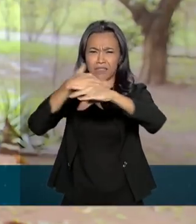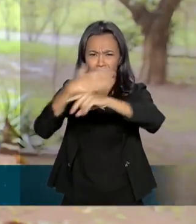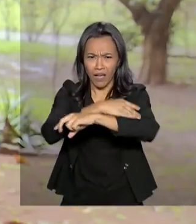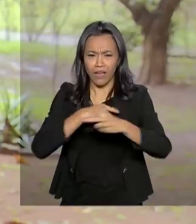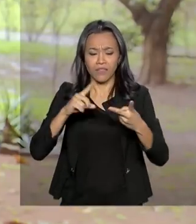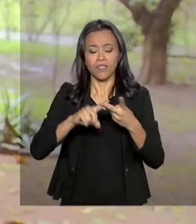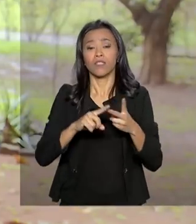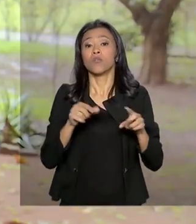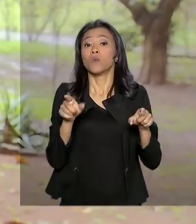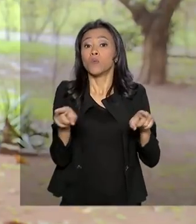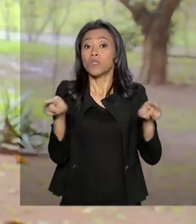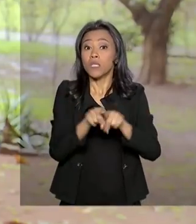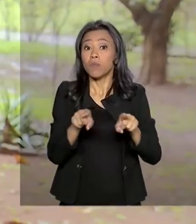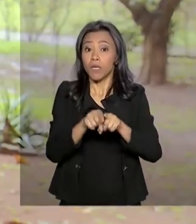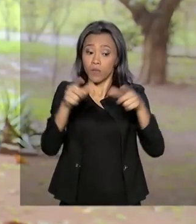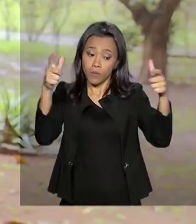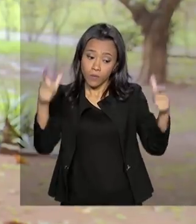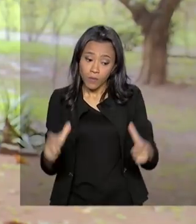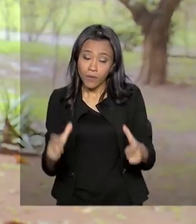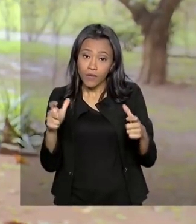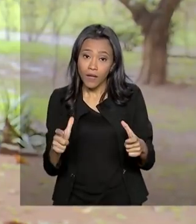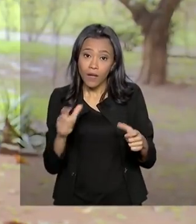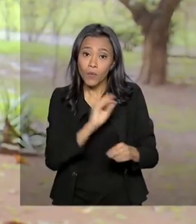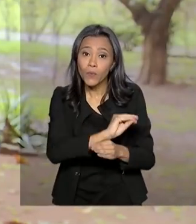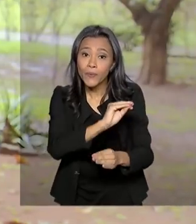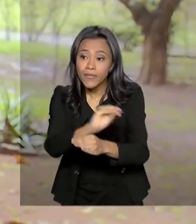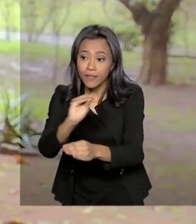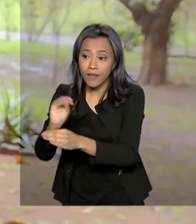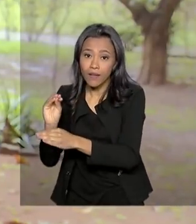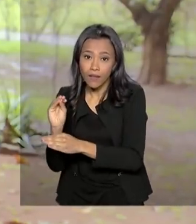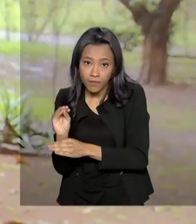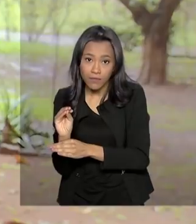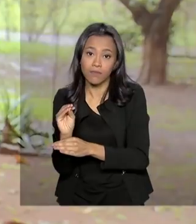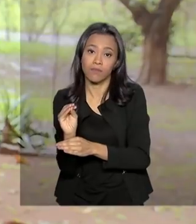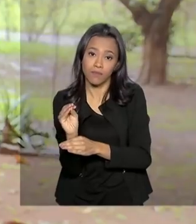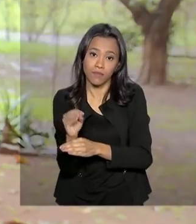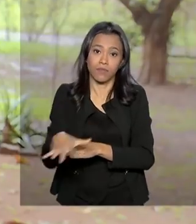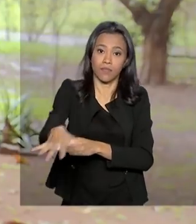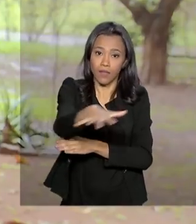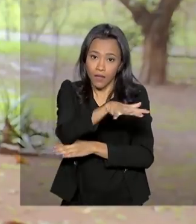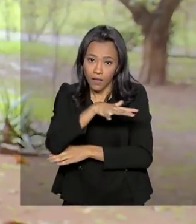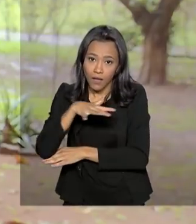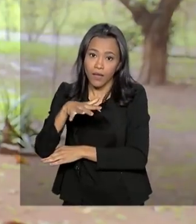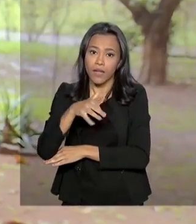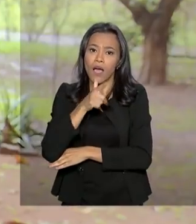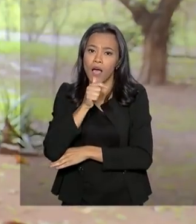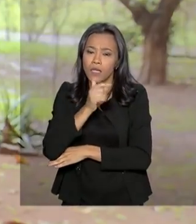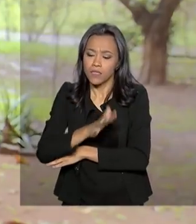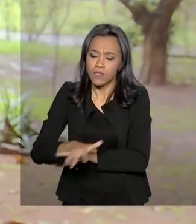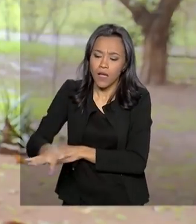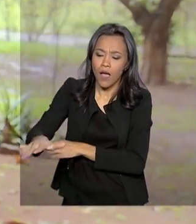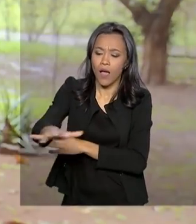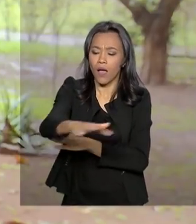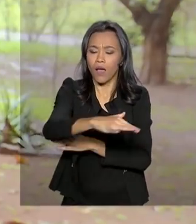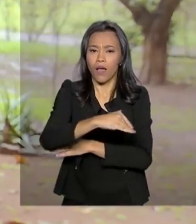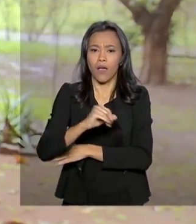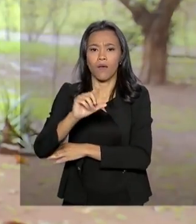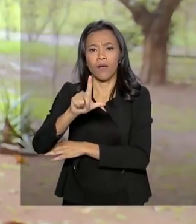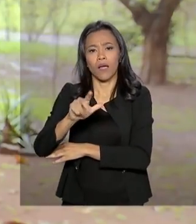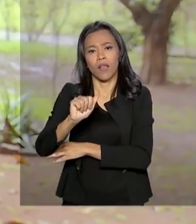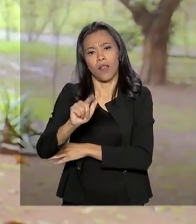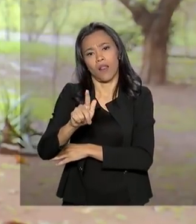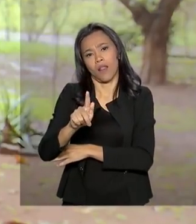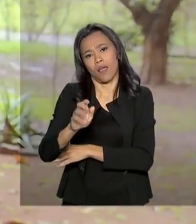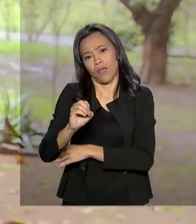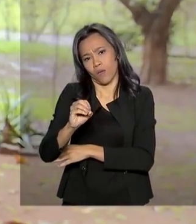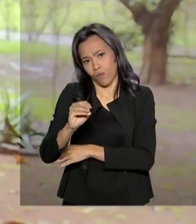espaços, muitas vezes, estão vinculadas às manutenções também das áreas aquíferas, dos cursos d'água, das lagoas. O que,